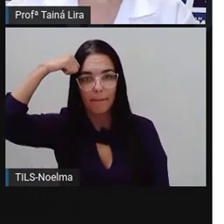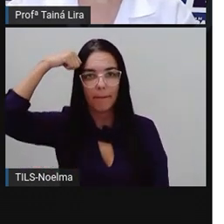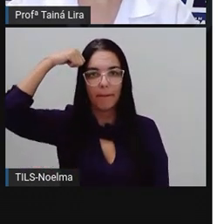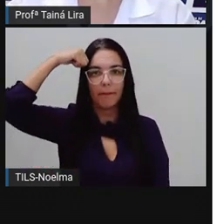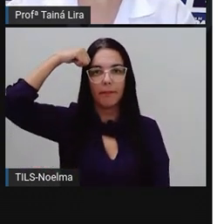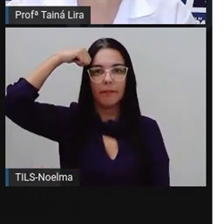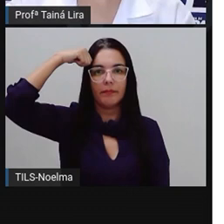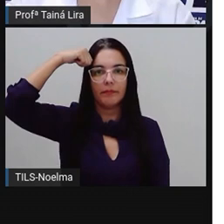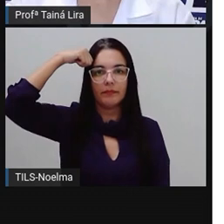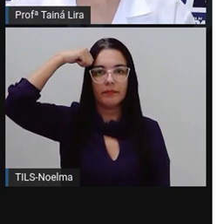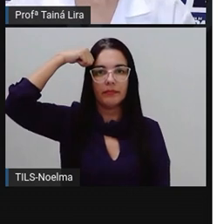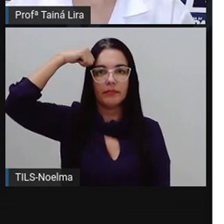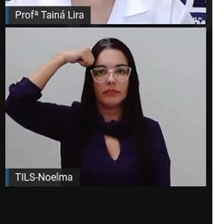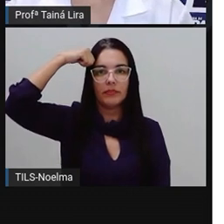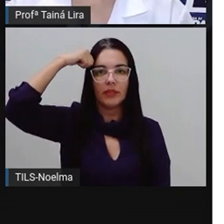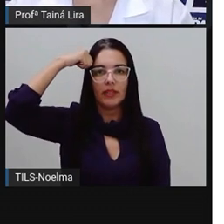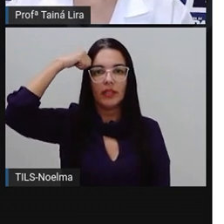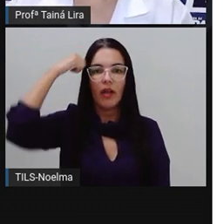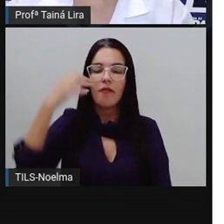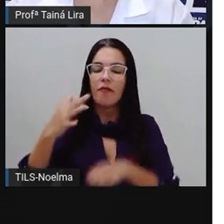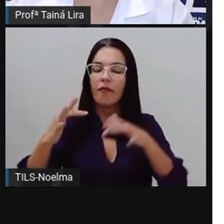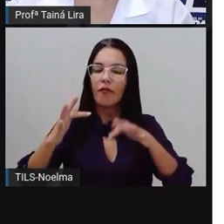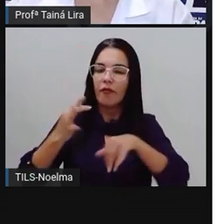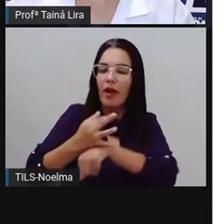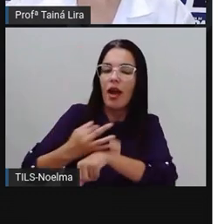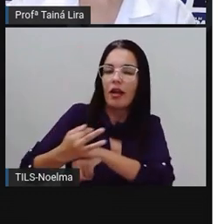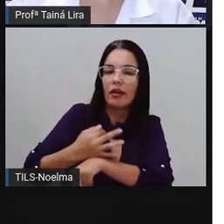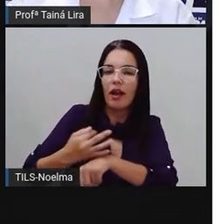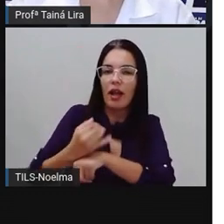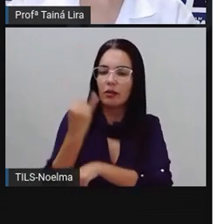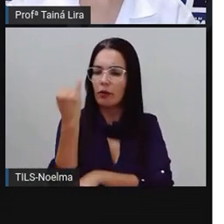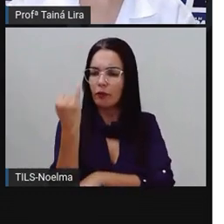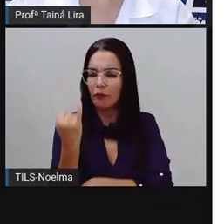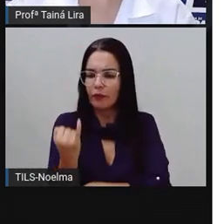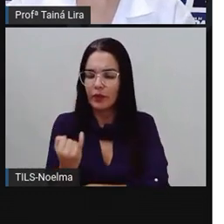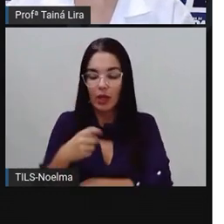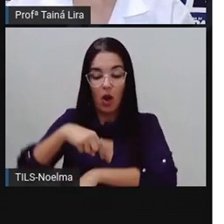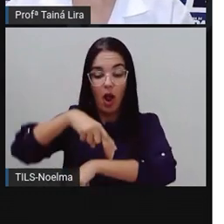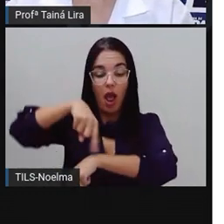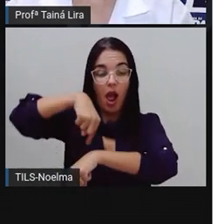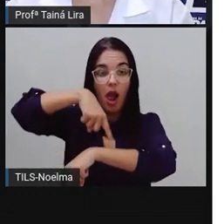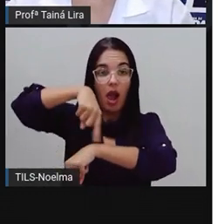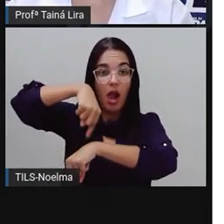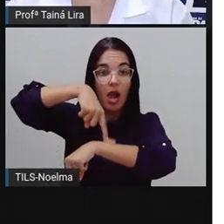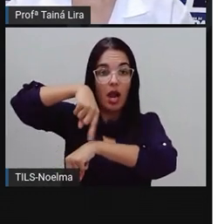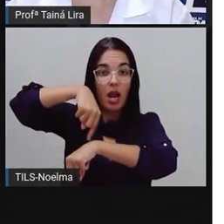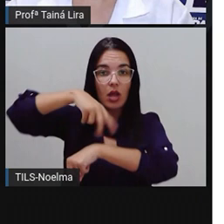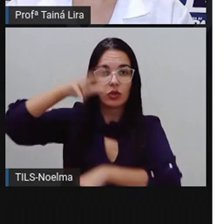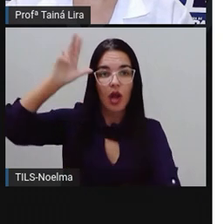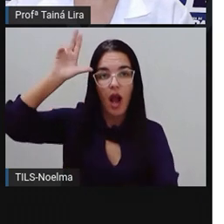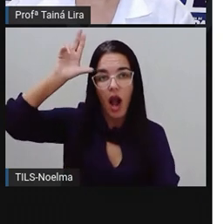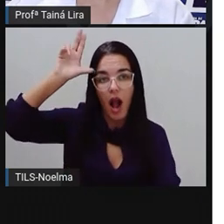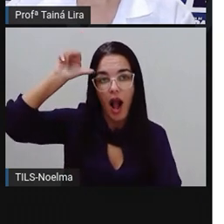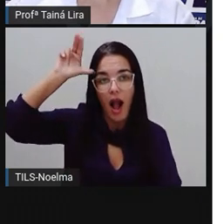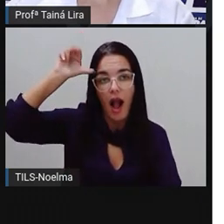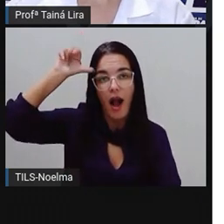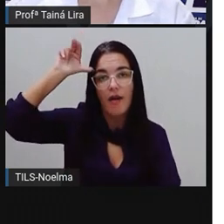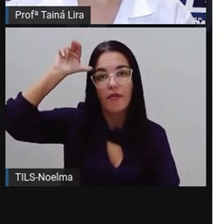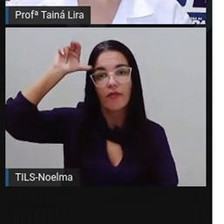Feriado. Fino. Relógio. Cavalo.